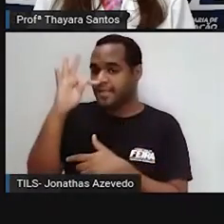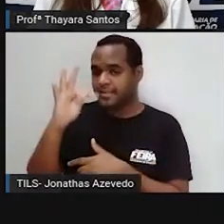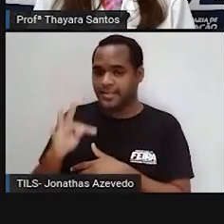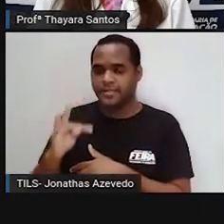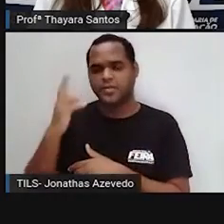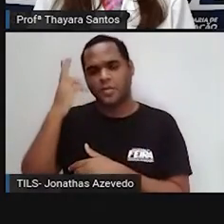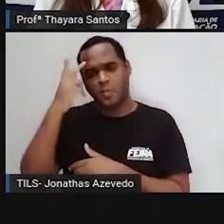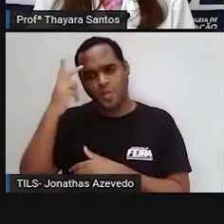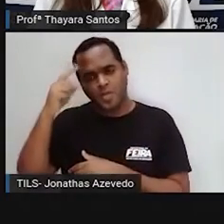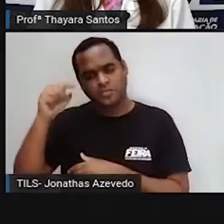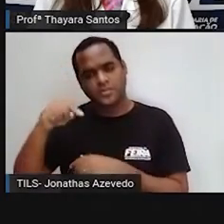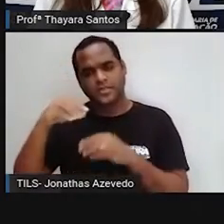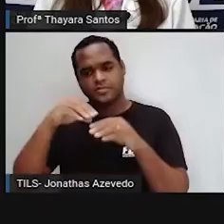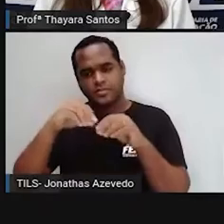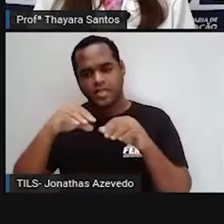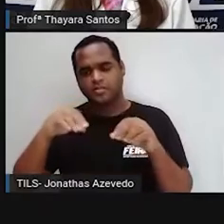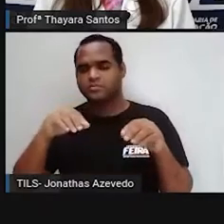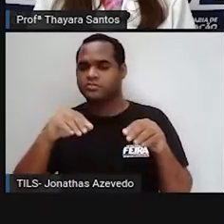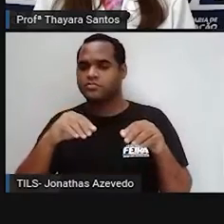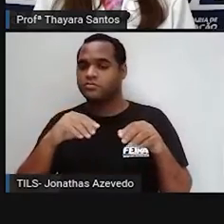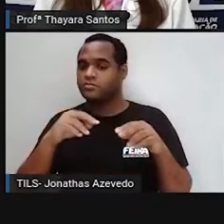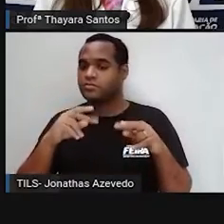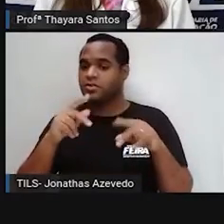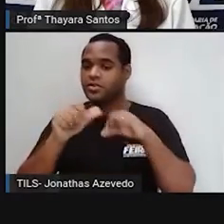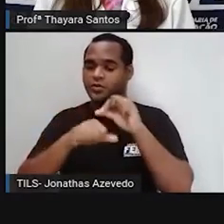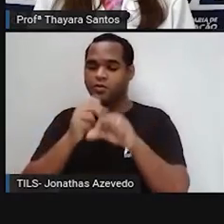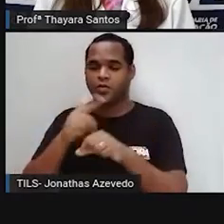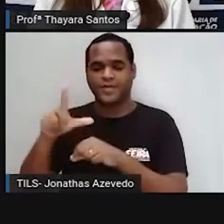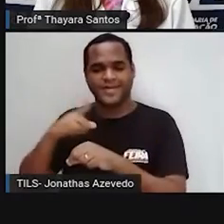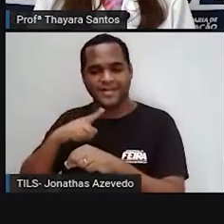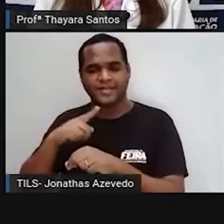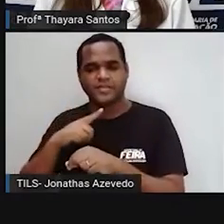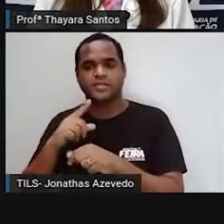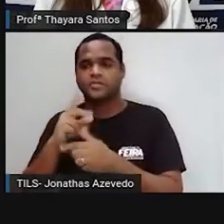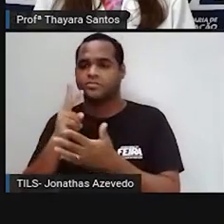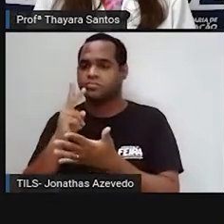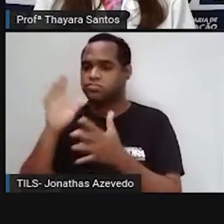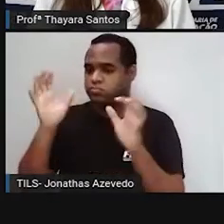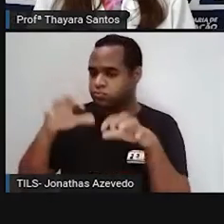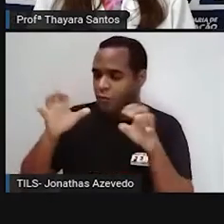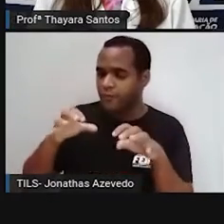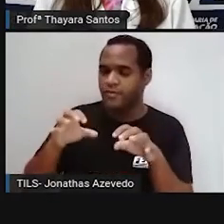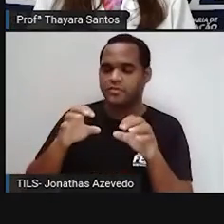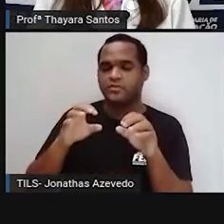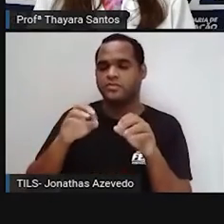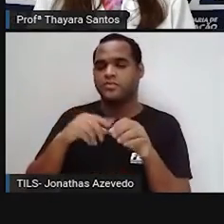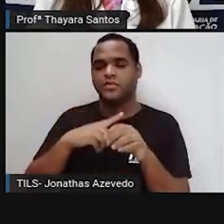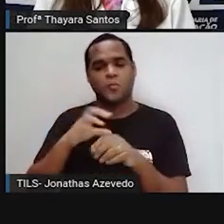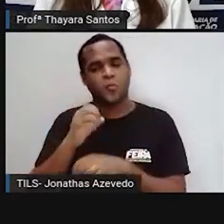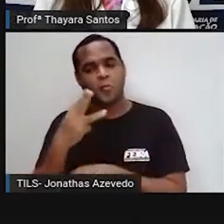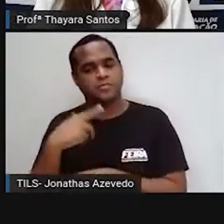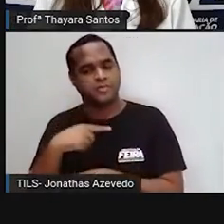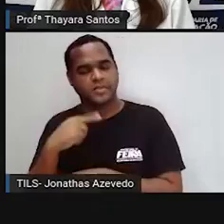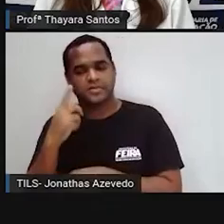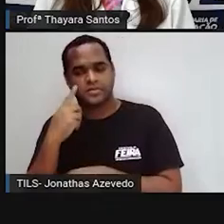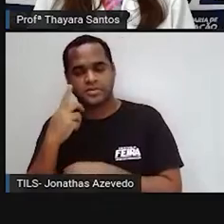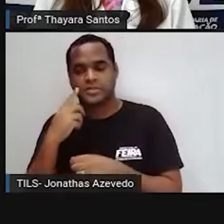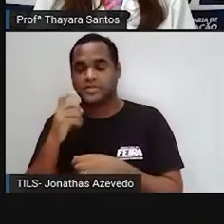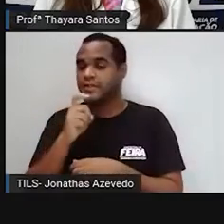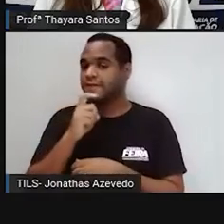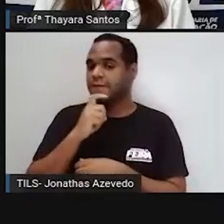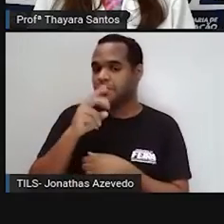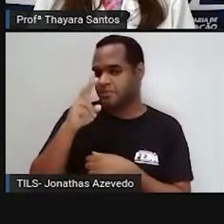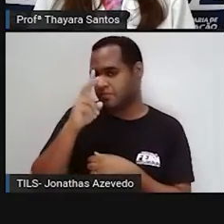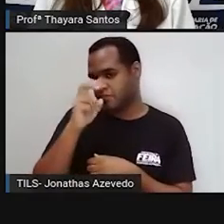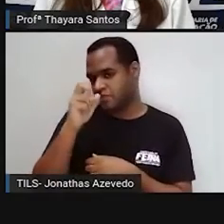da terra, a gente tem alterações nos padrões de chuva, né? Então, a gente vê lugares que chovia menos, hoje está